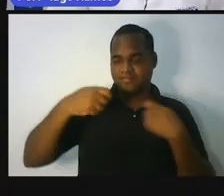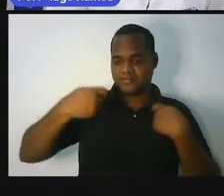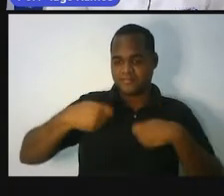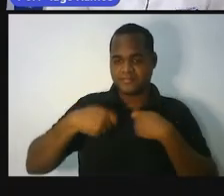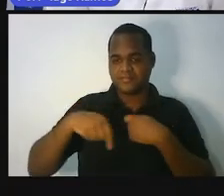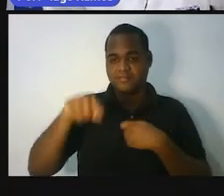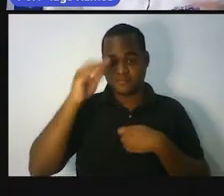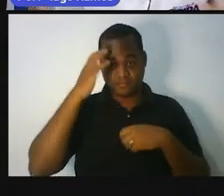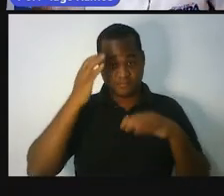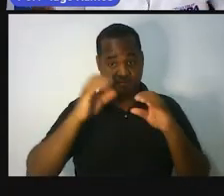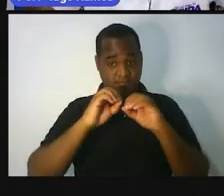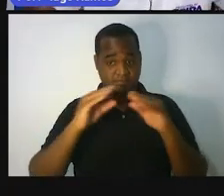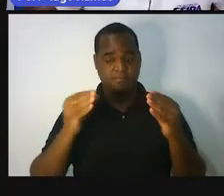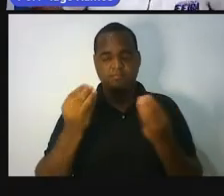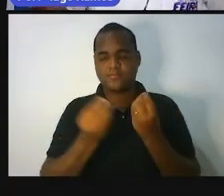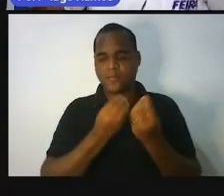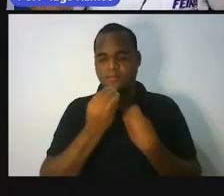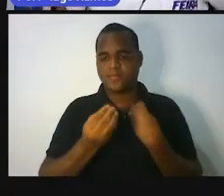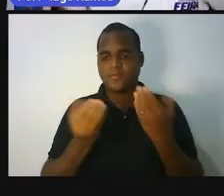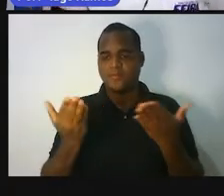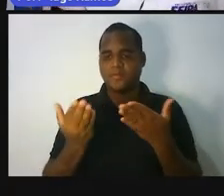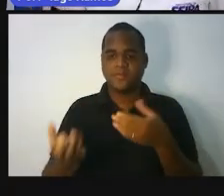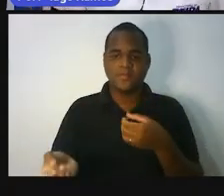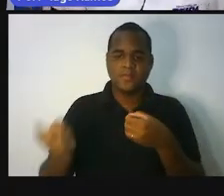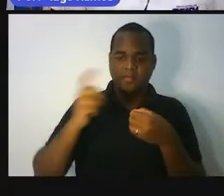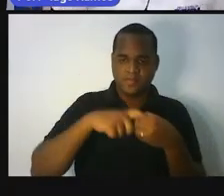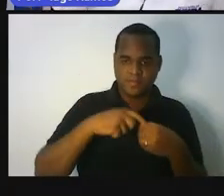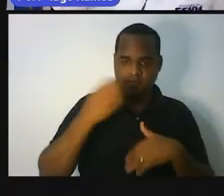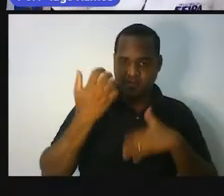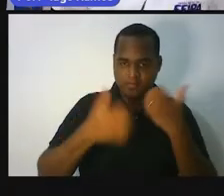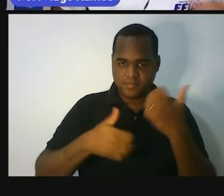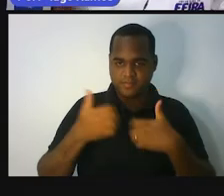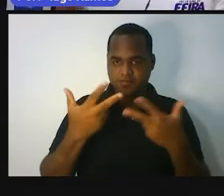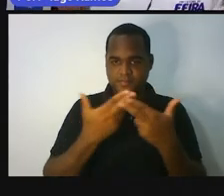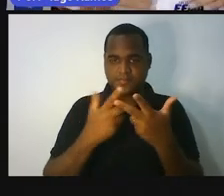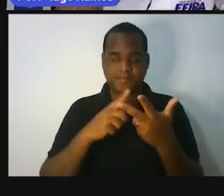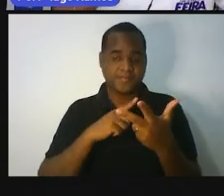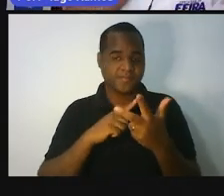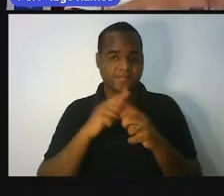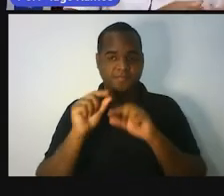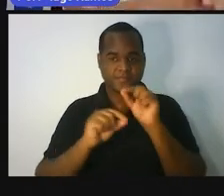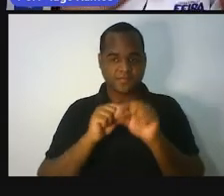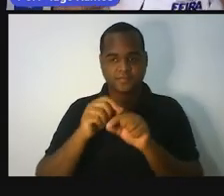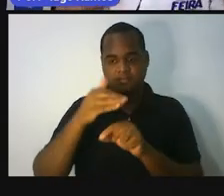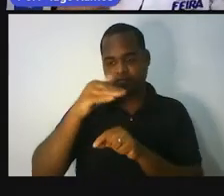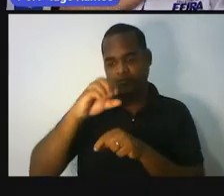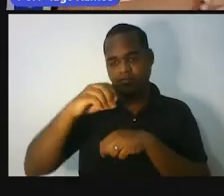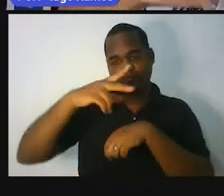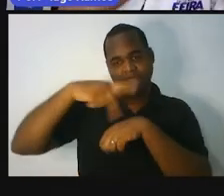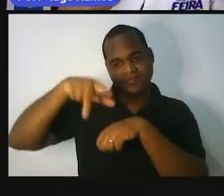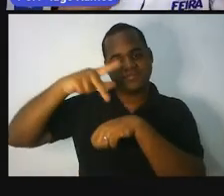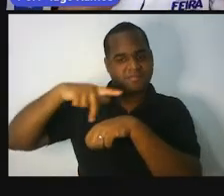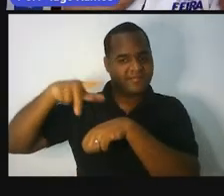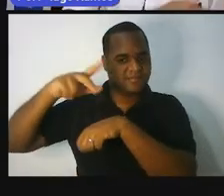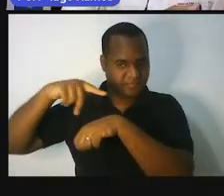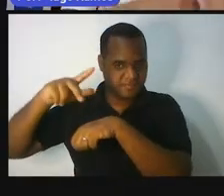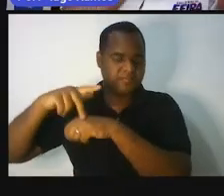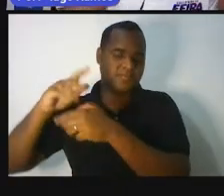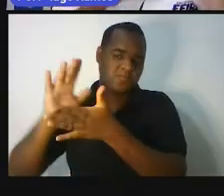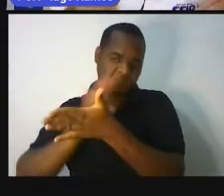entenda, tá? Ah, então a gente vai voltar para aquela situação dos dez países mais